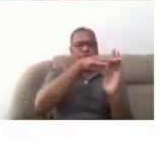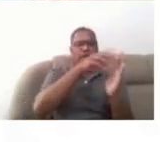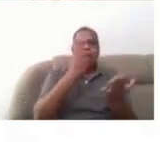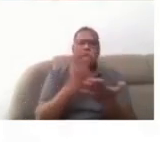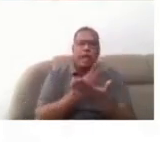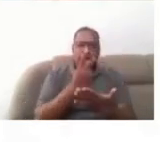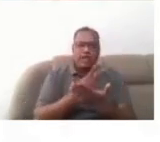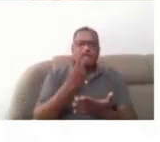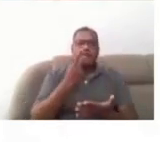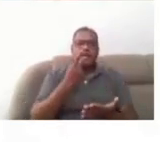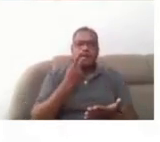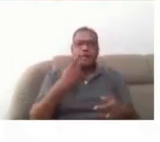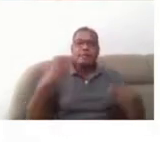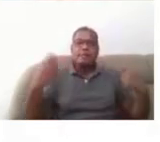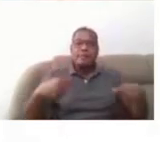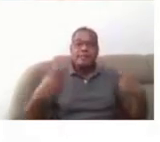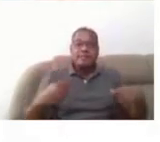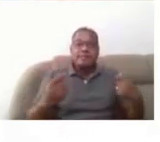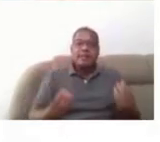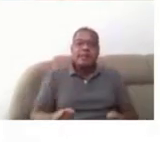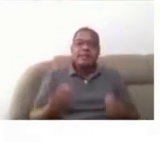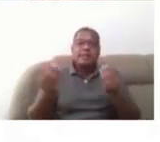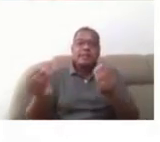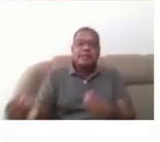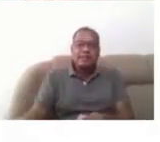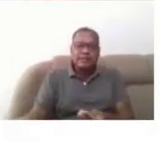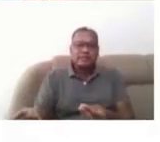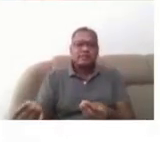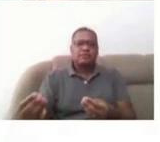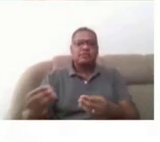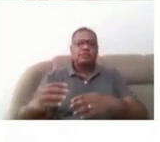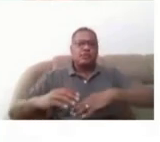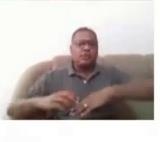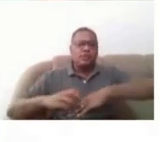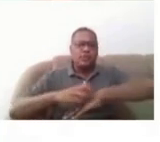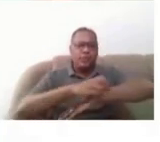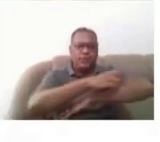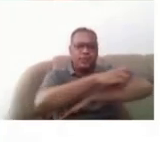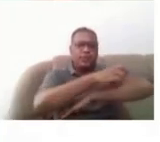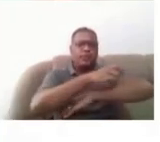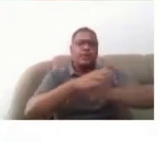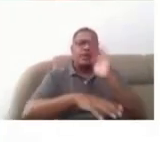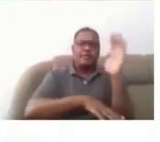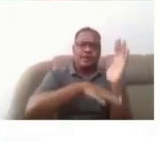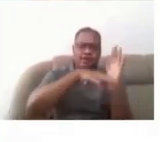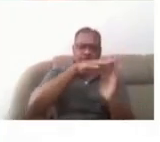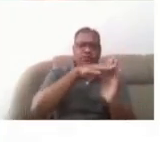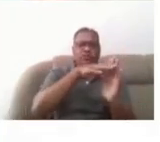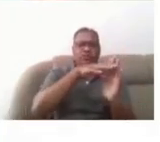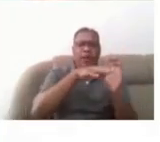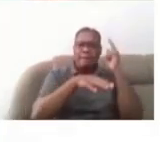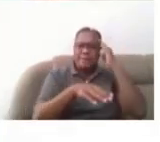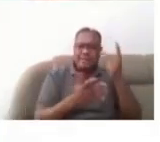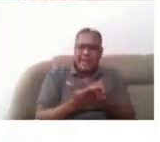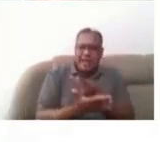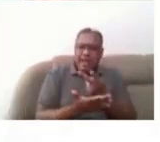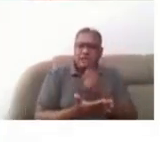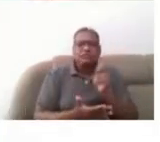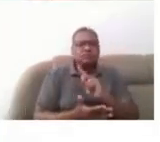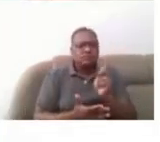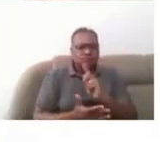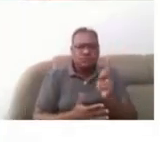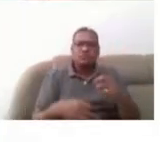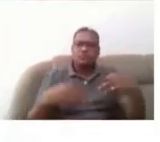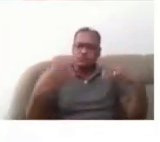é necessário prover condições por meio de acesso de rampas ou elevadores, não, é por meio de acessibilidade, que acessibilidade